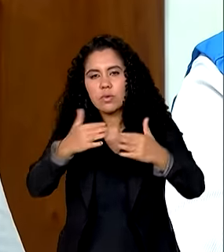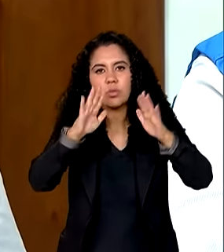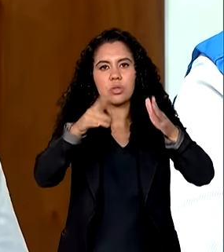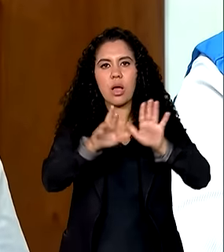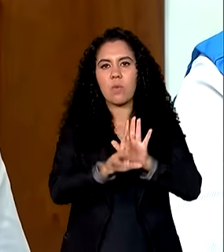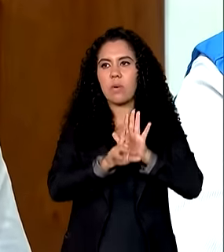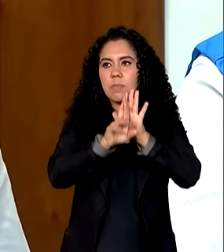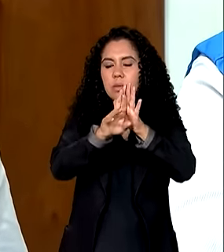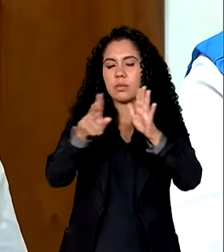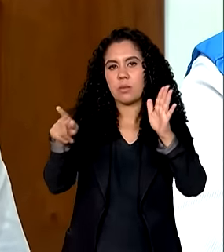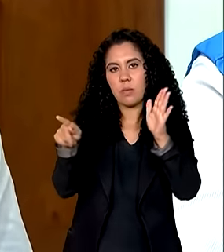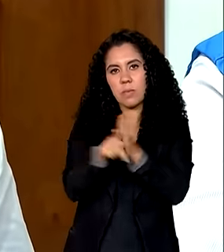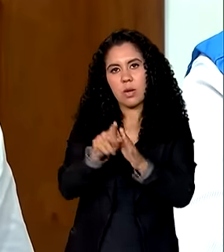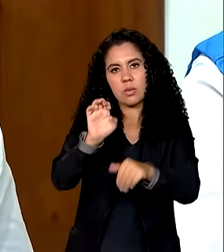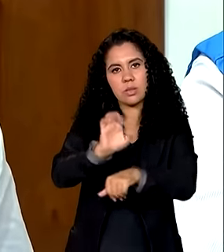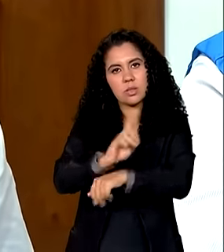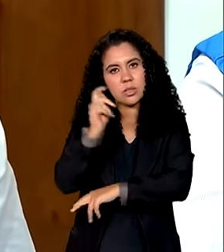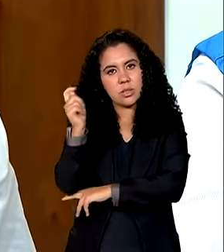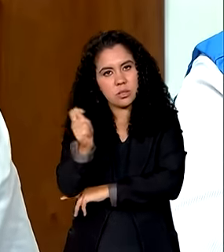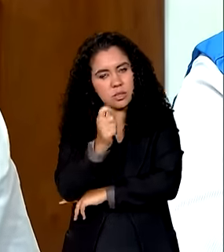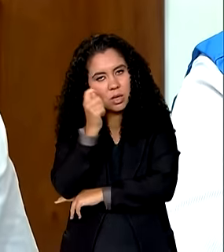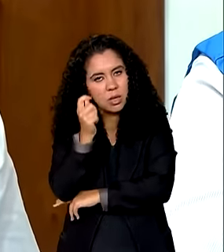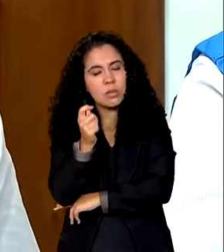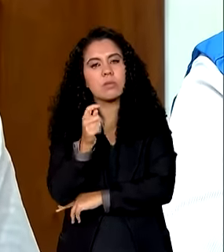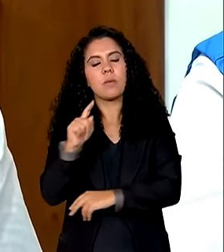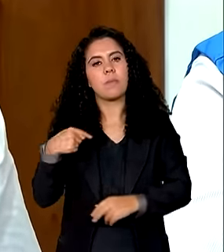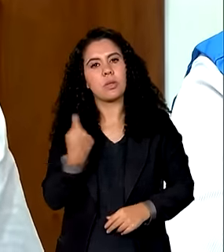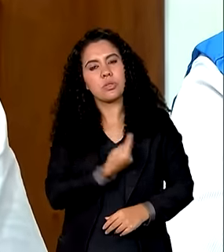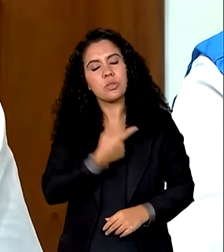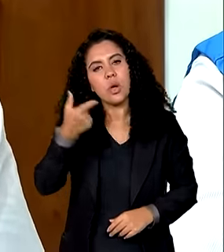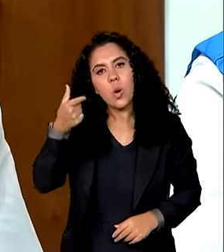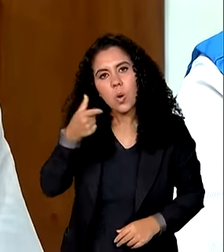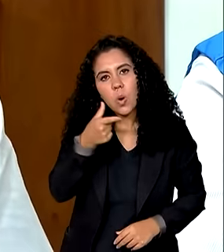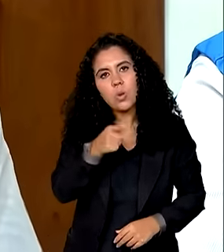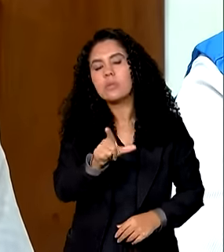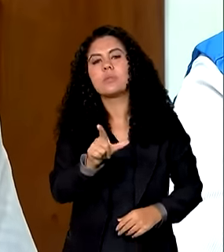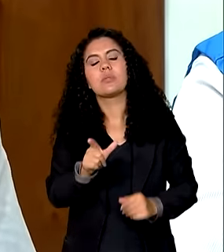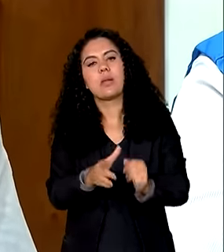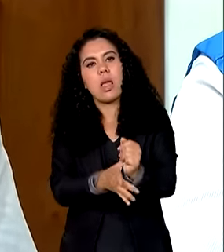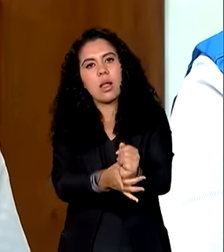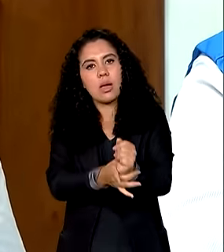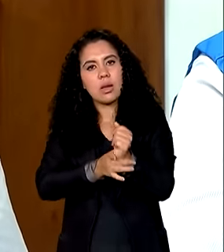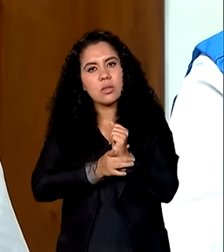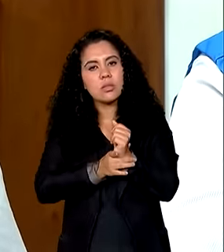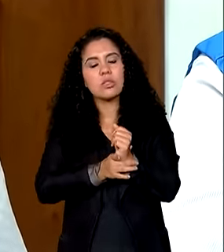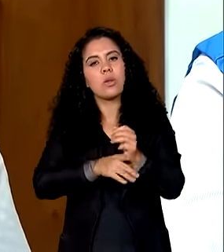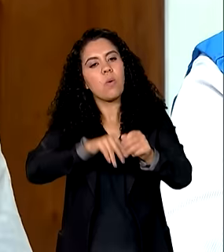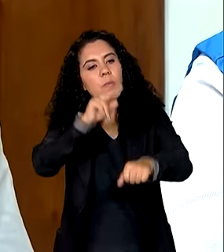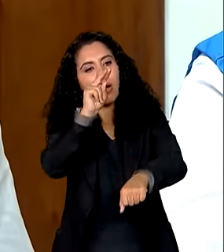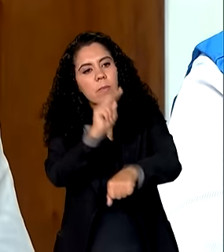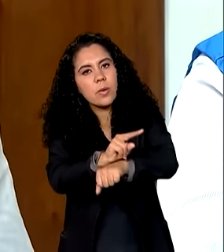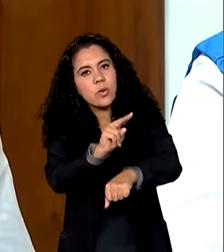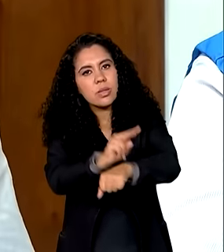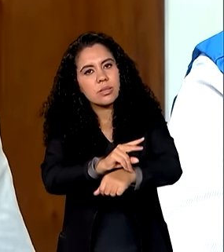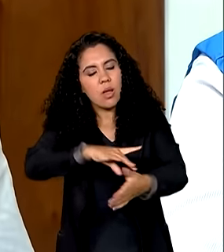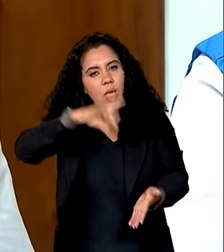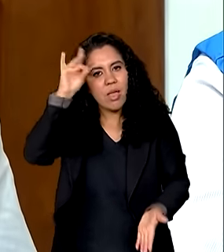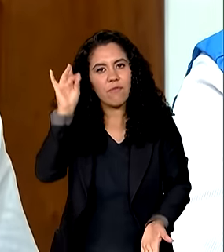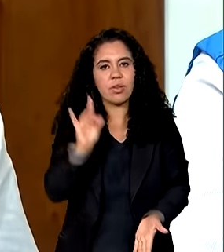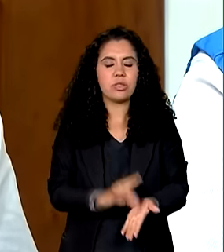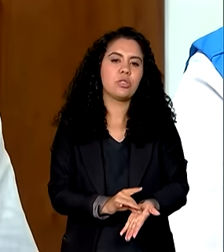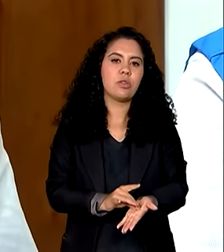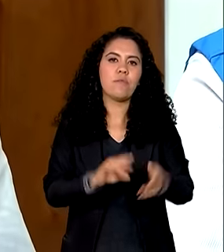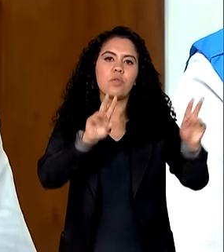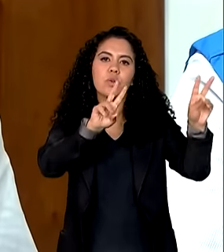da iniciativa privada para que a gente consiga estabelecer um sistema de proteção mais efetivo em relação